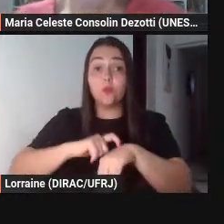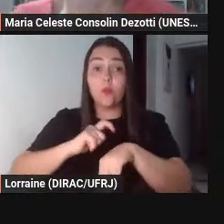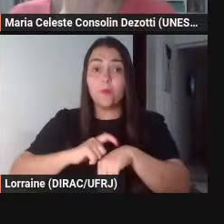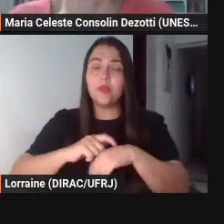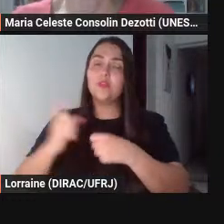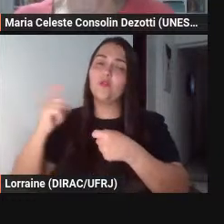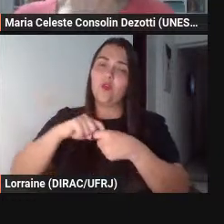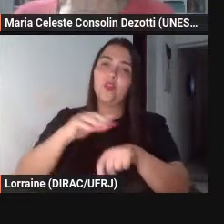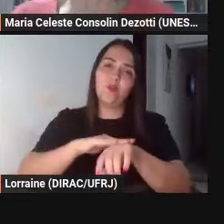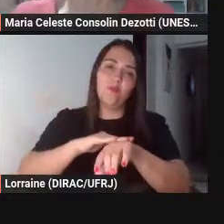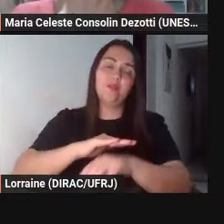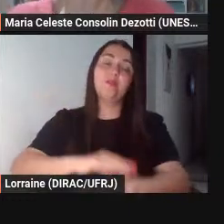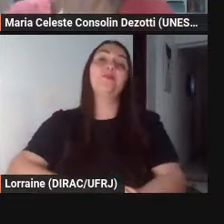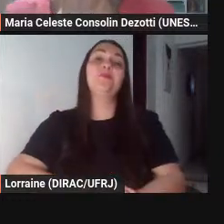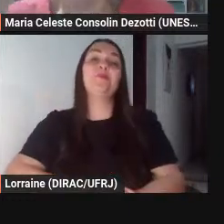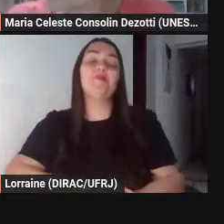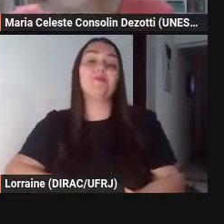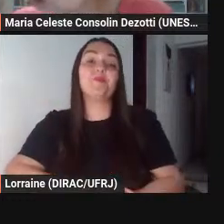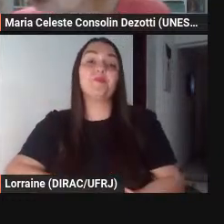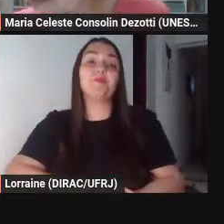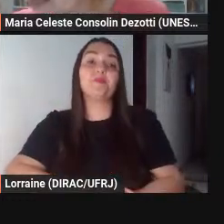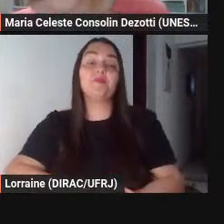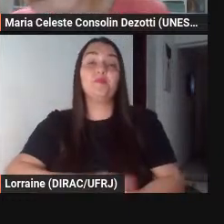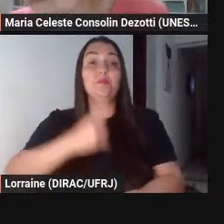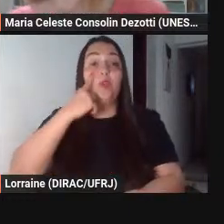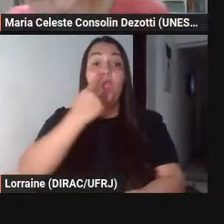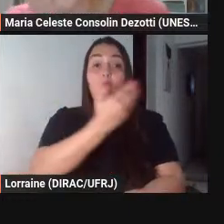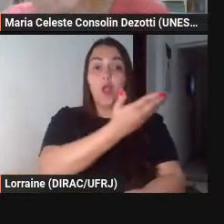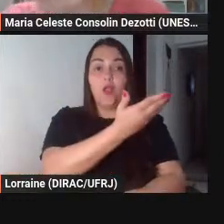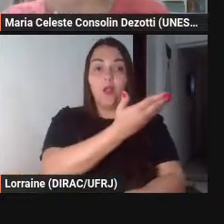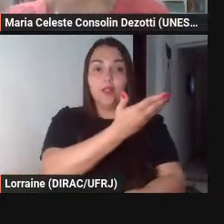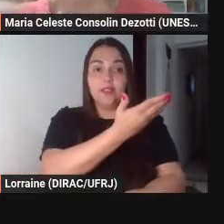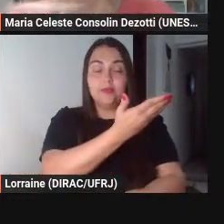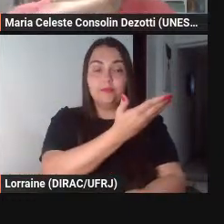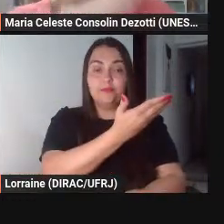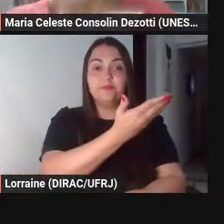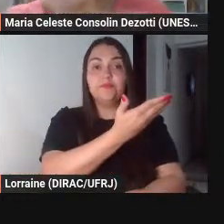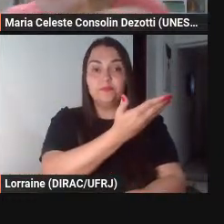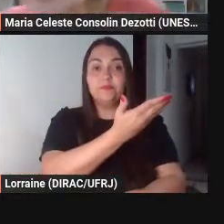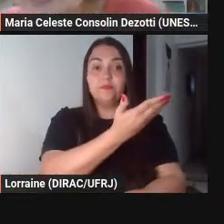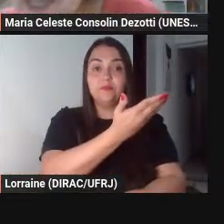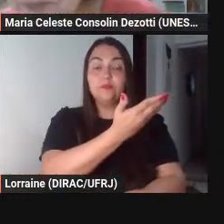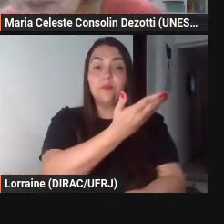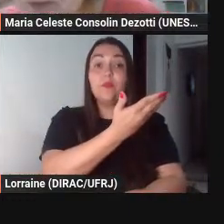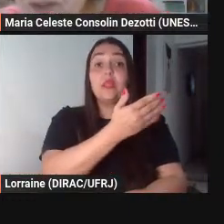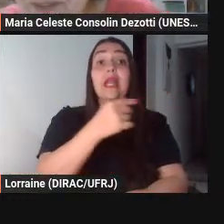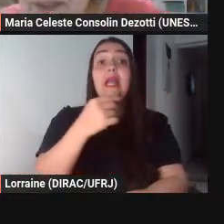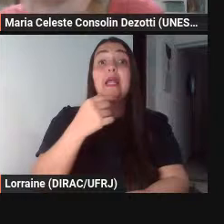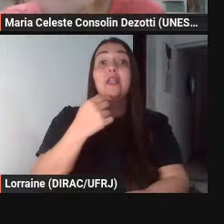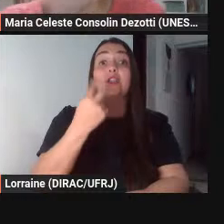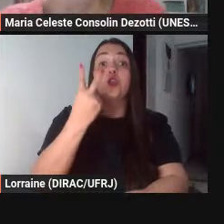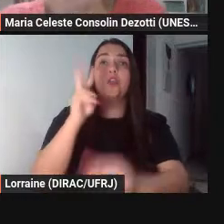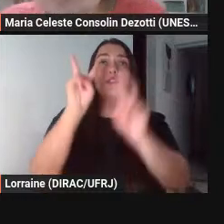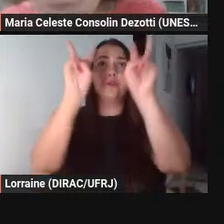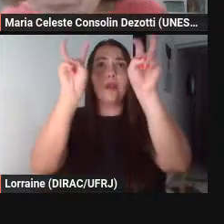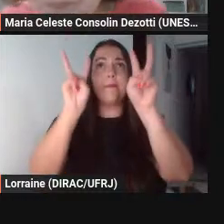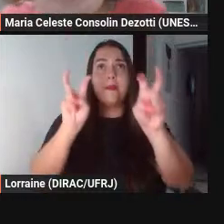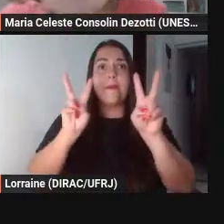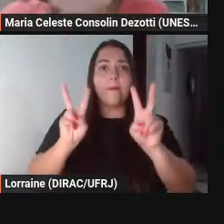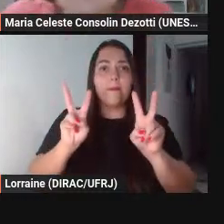conversar mais olha dois títulos de jornal né que eu separei aí pra vocês